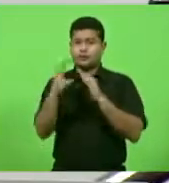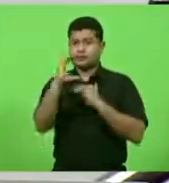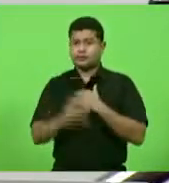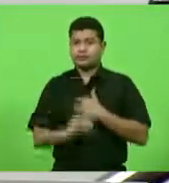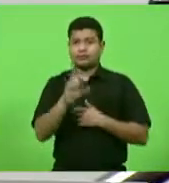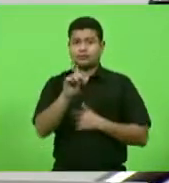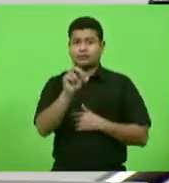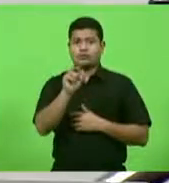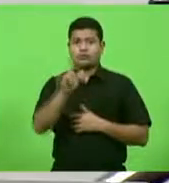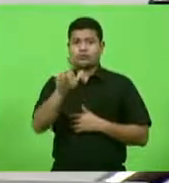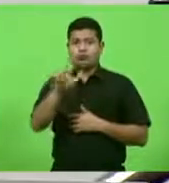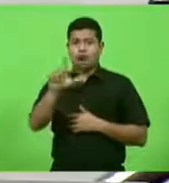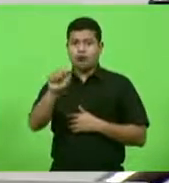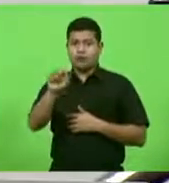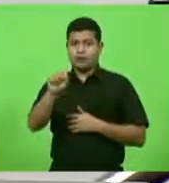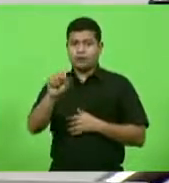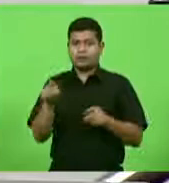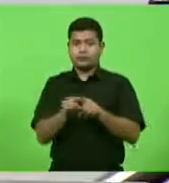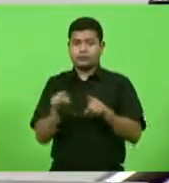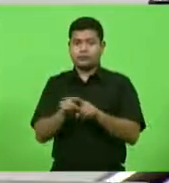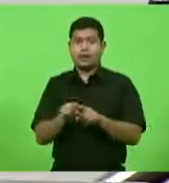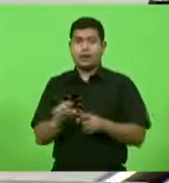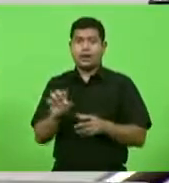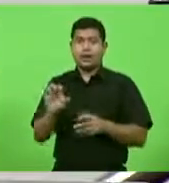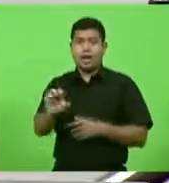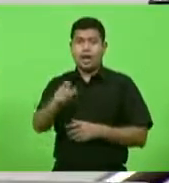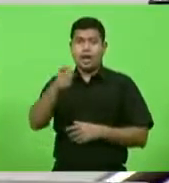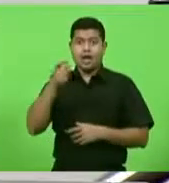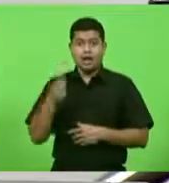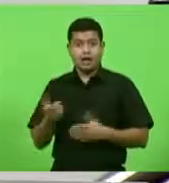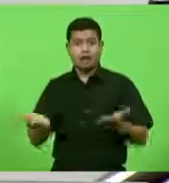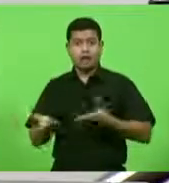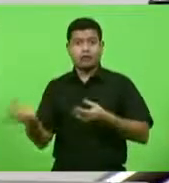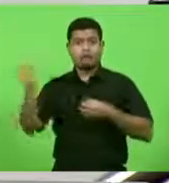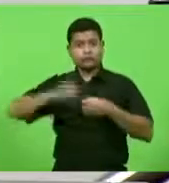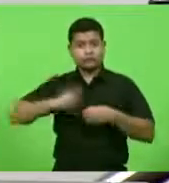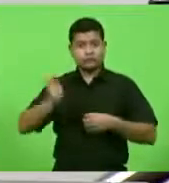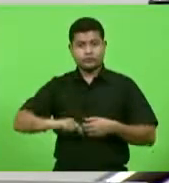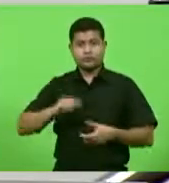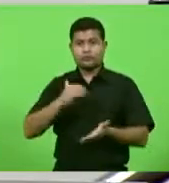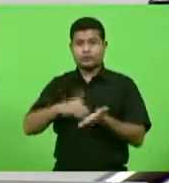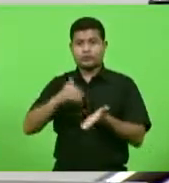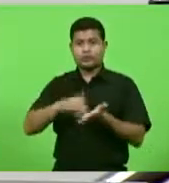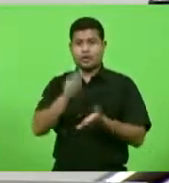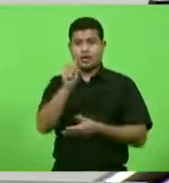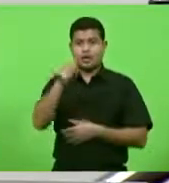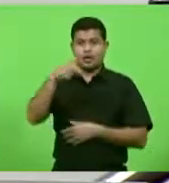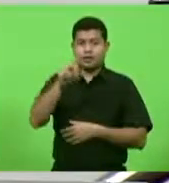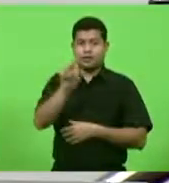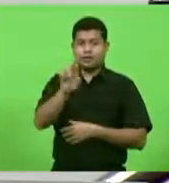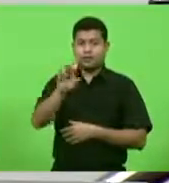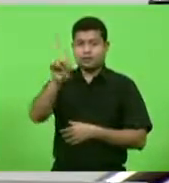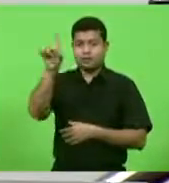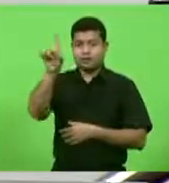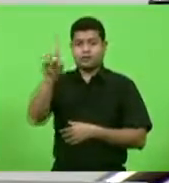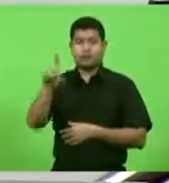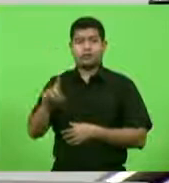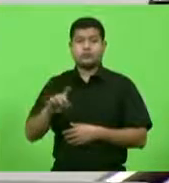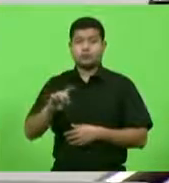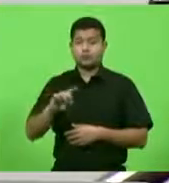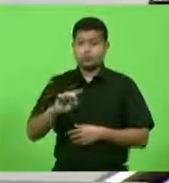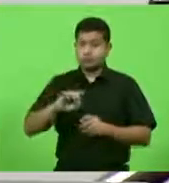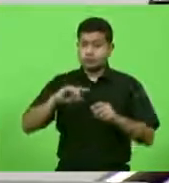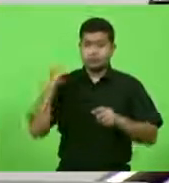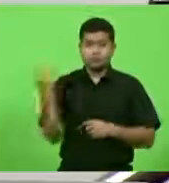e do ex-atual secretário de saúde André Mota nós em